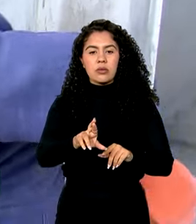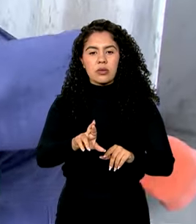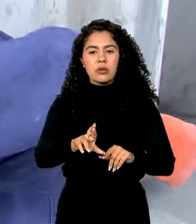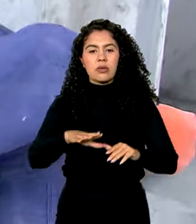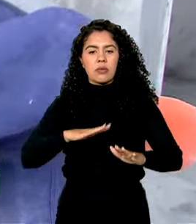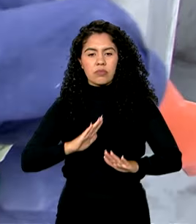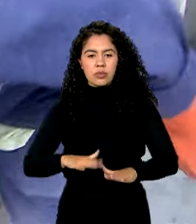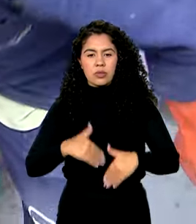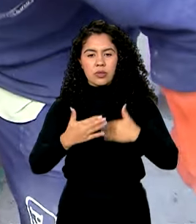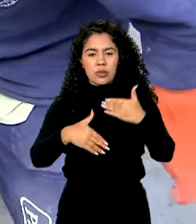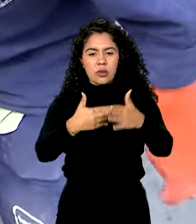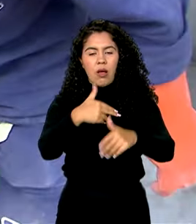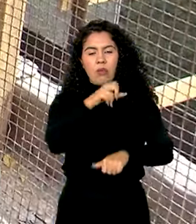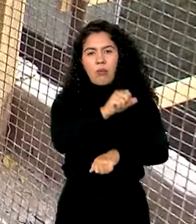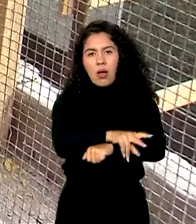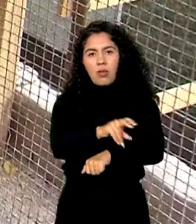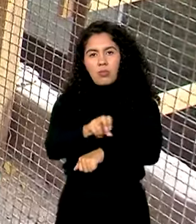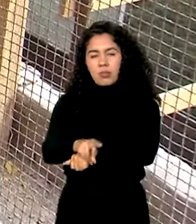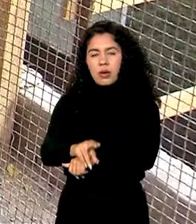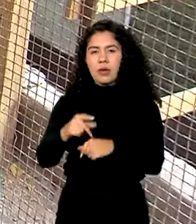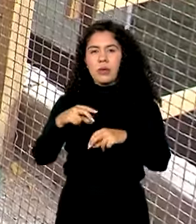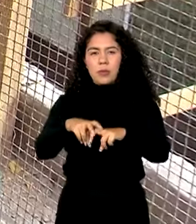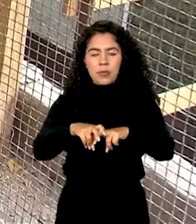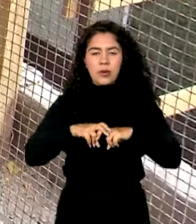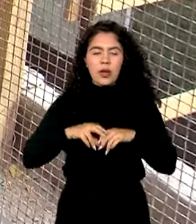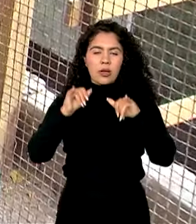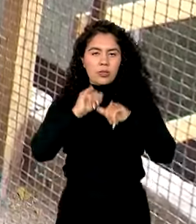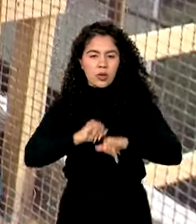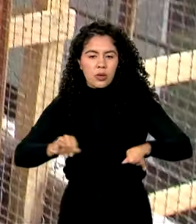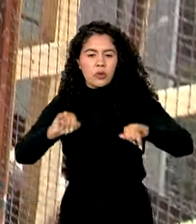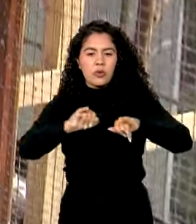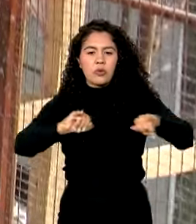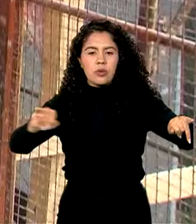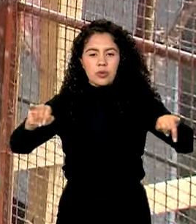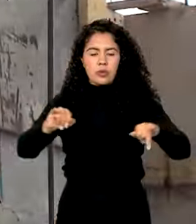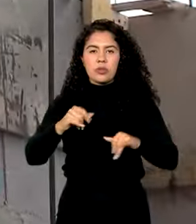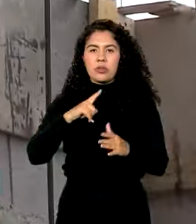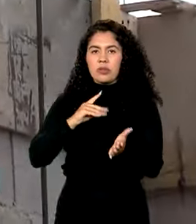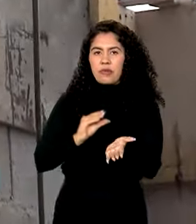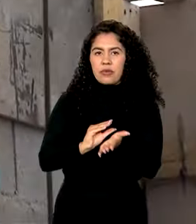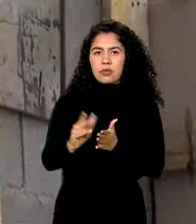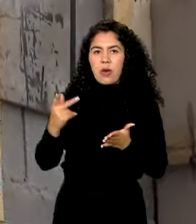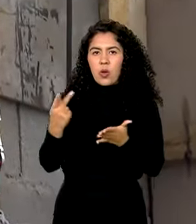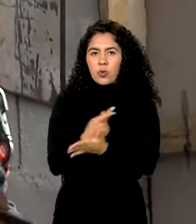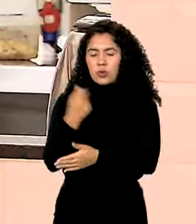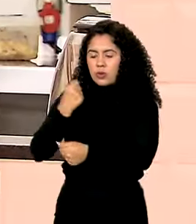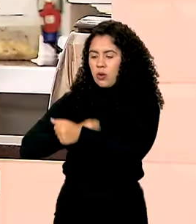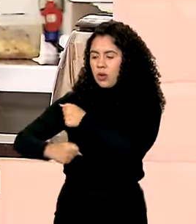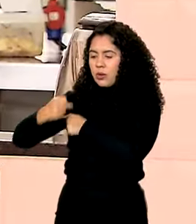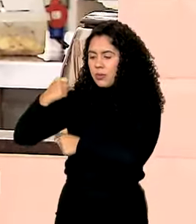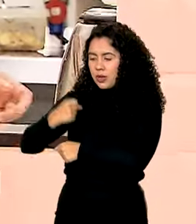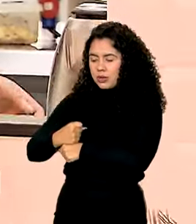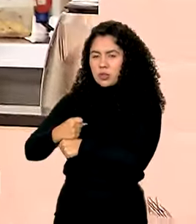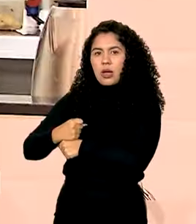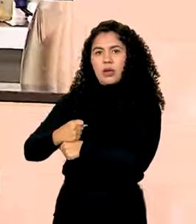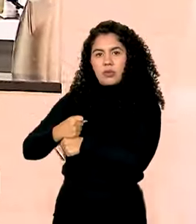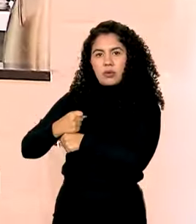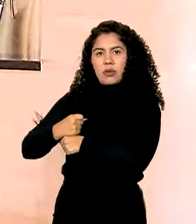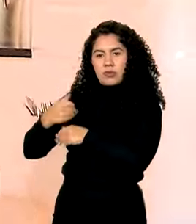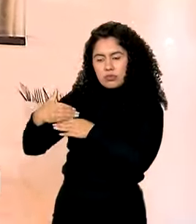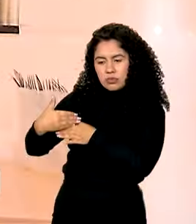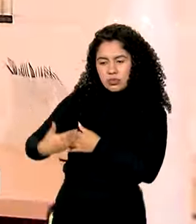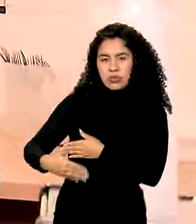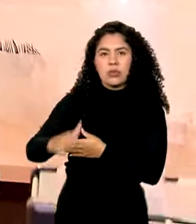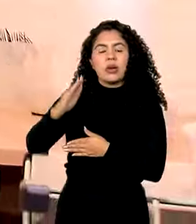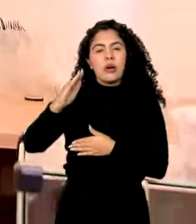decorrência de todos os anúncios de investimento que ocorreram no final do ano passado, do começo deste e que já estão